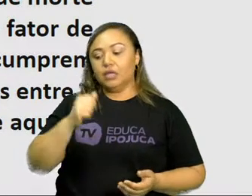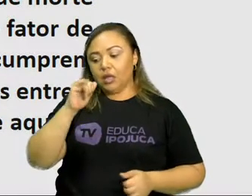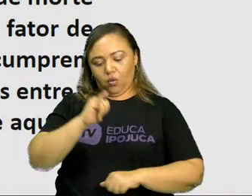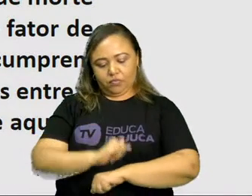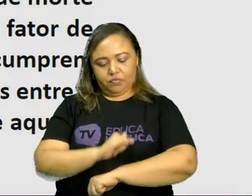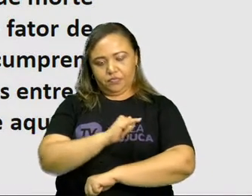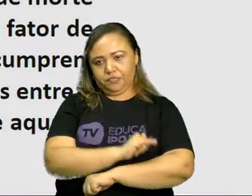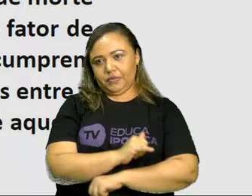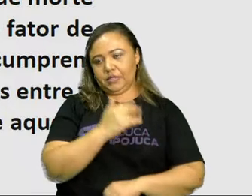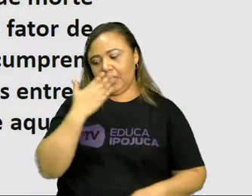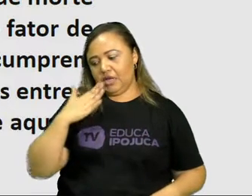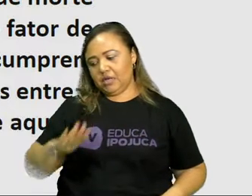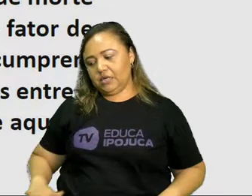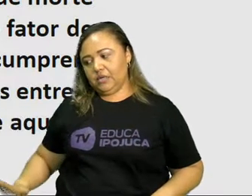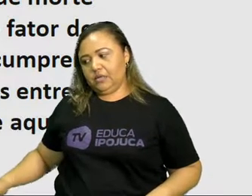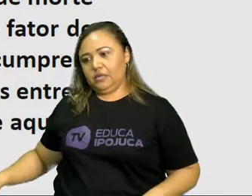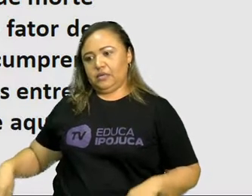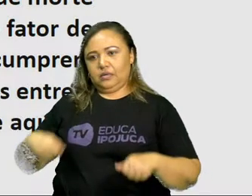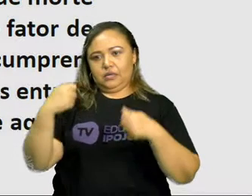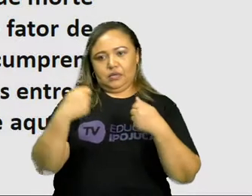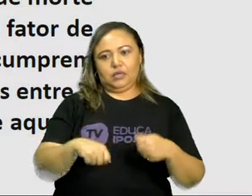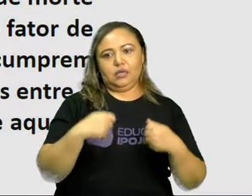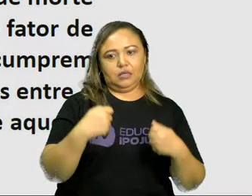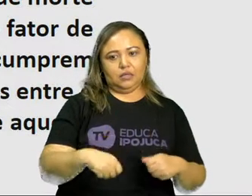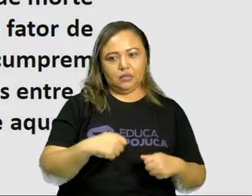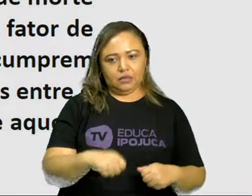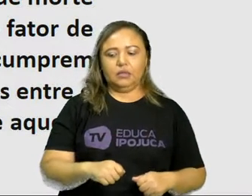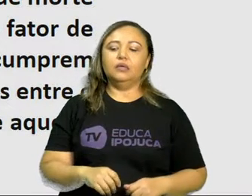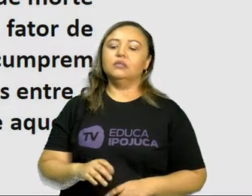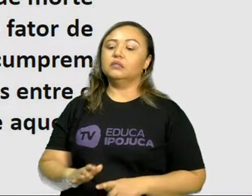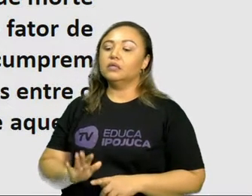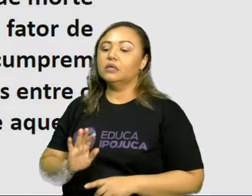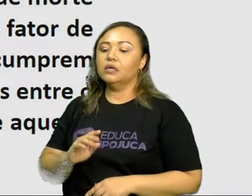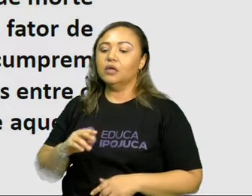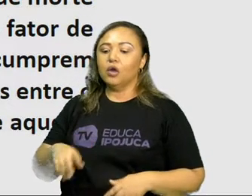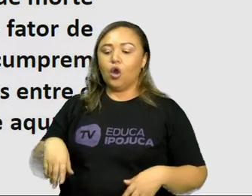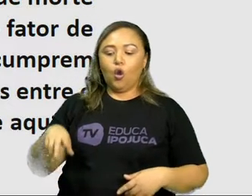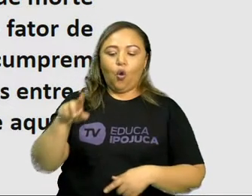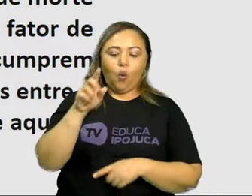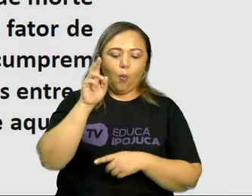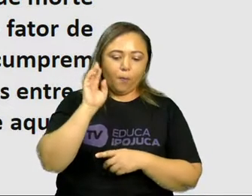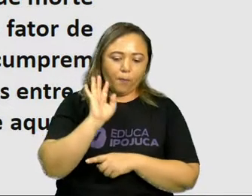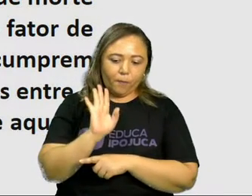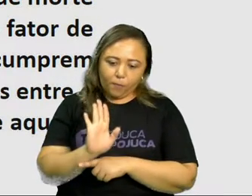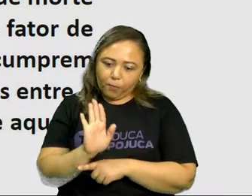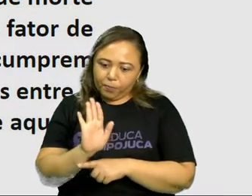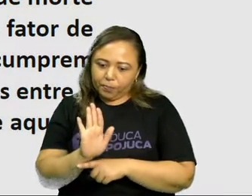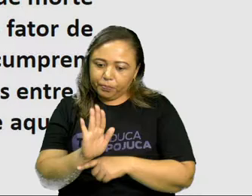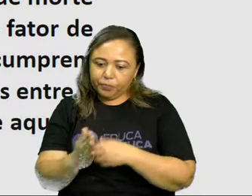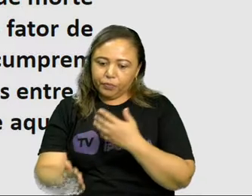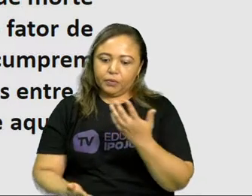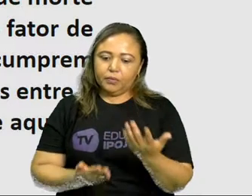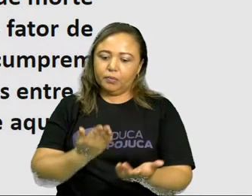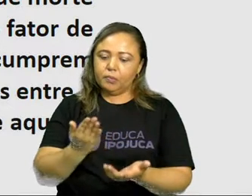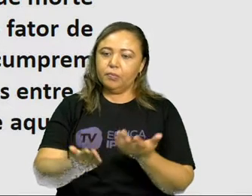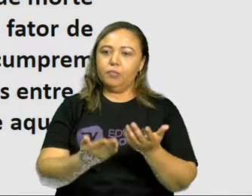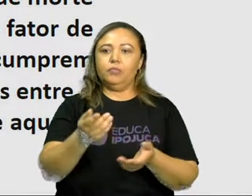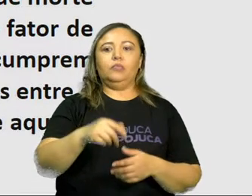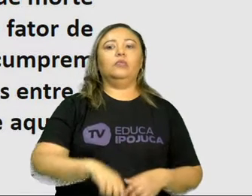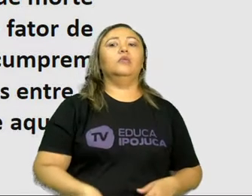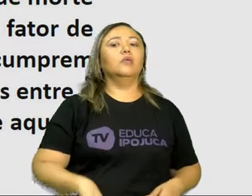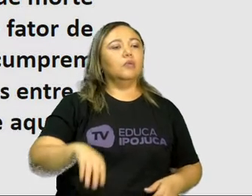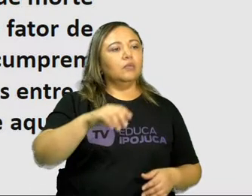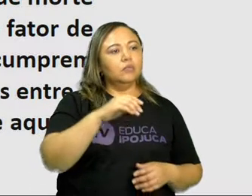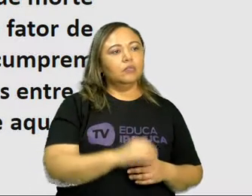precisa ser abordado seriamente, ressaltou o pesquisador William Noller, do Instituto Nacional de